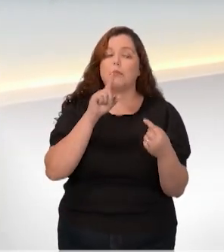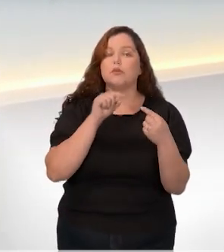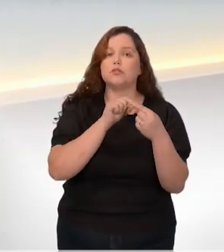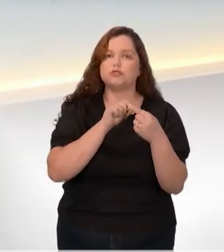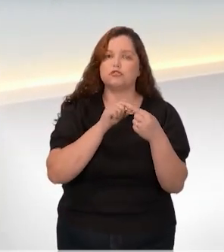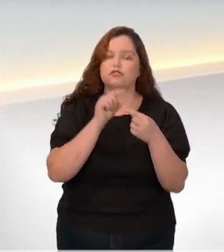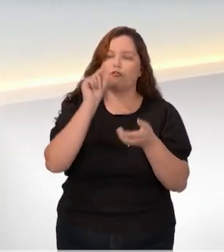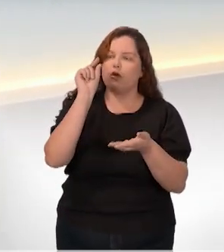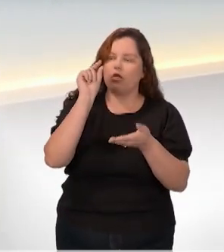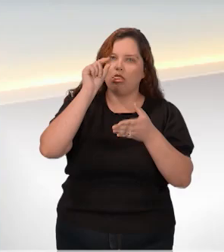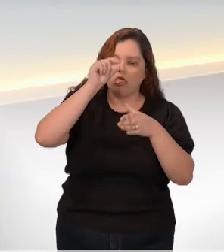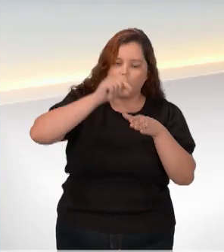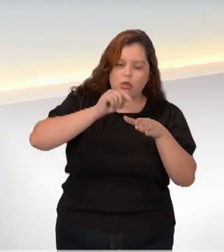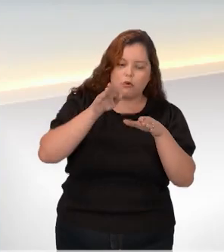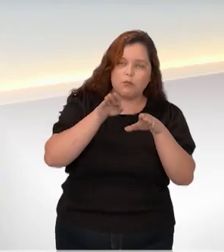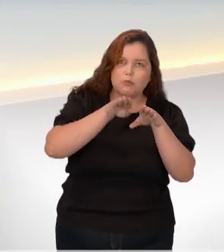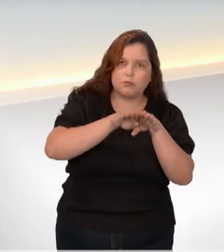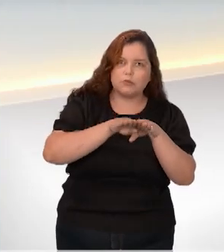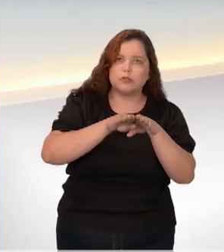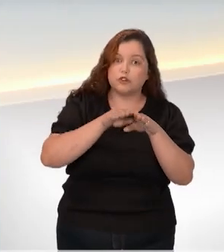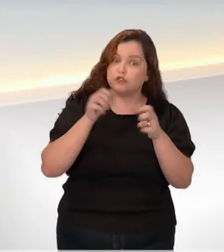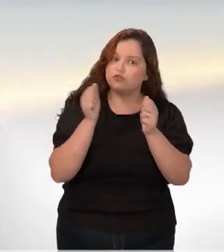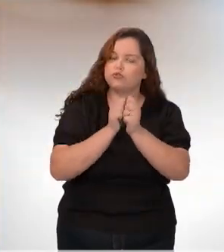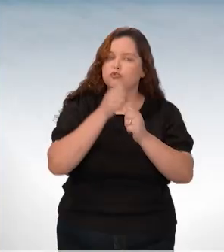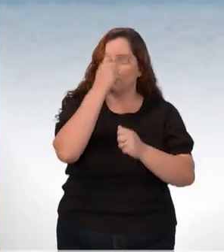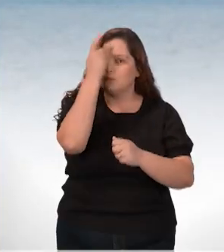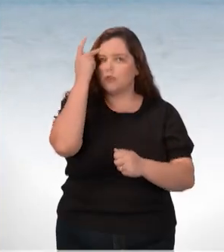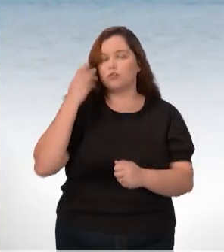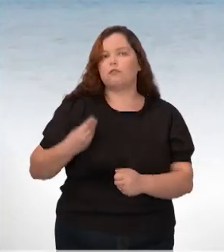sementes em articulação com os moradores.